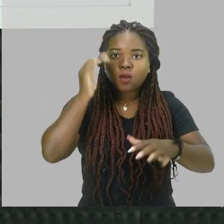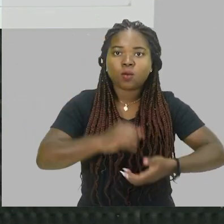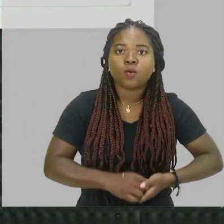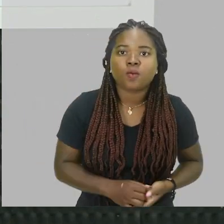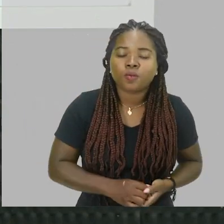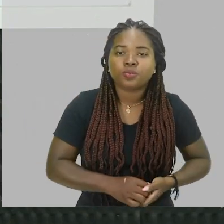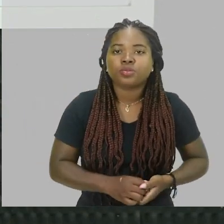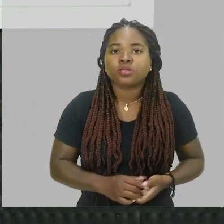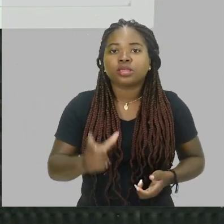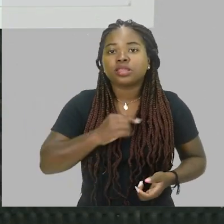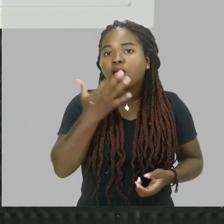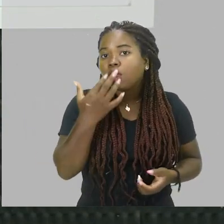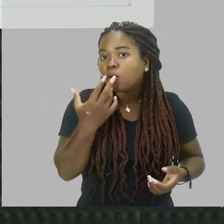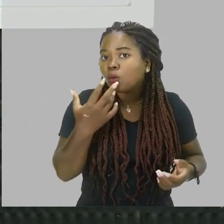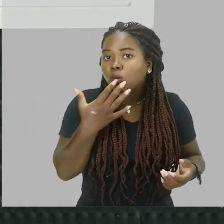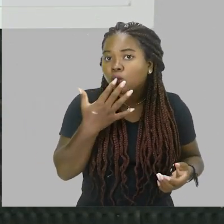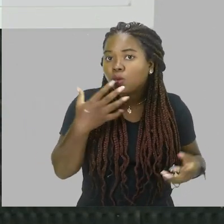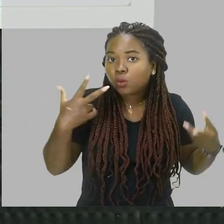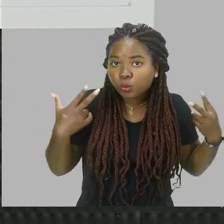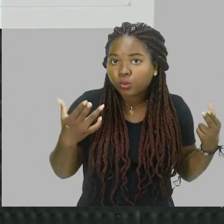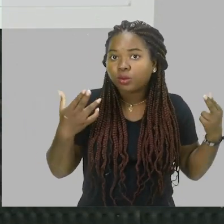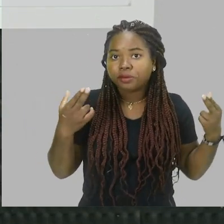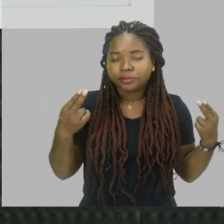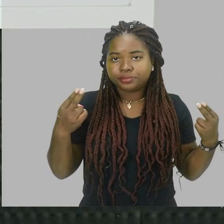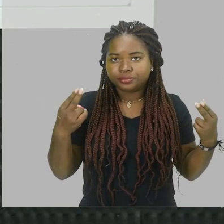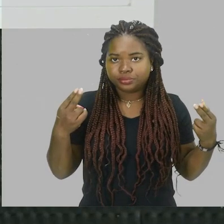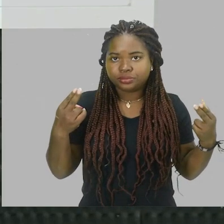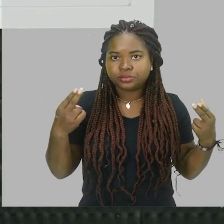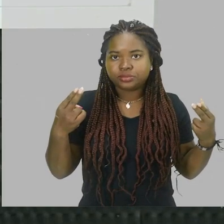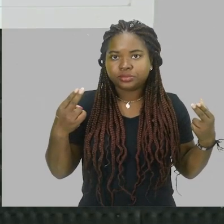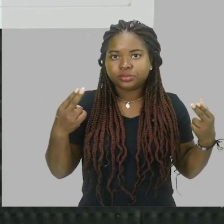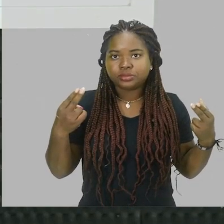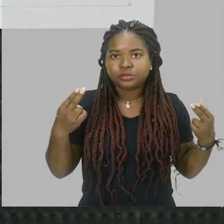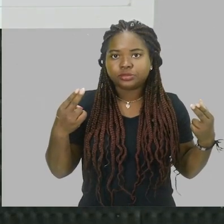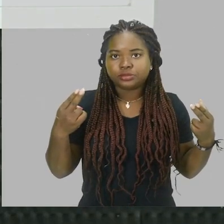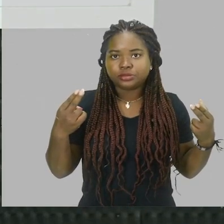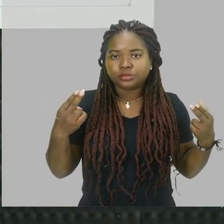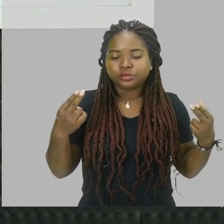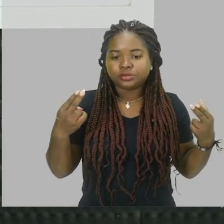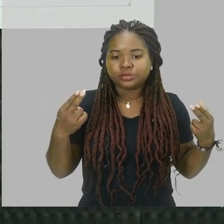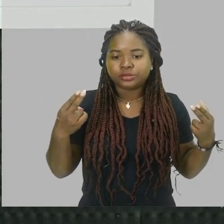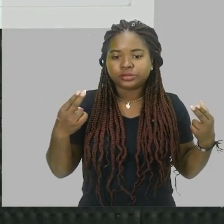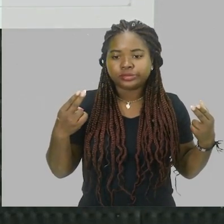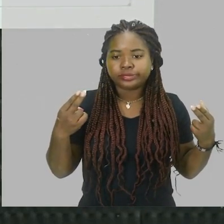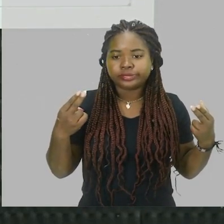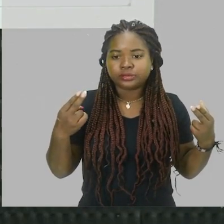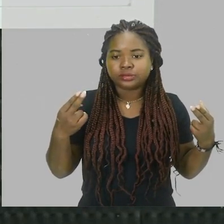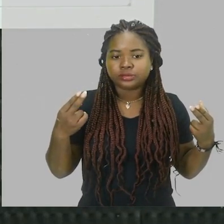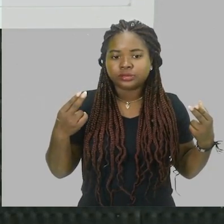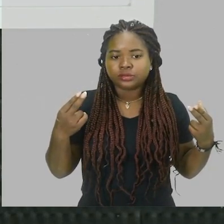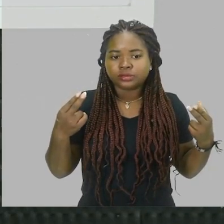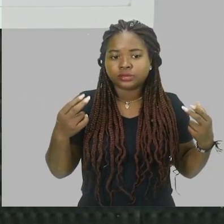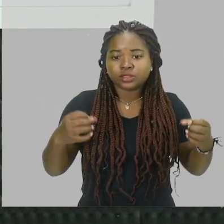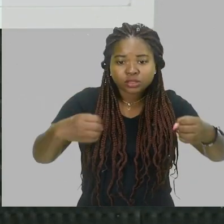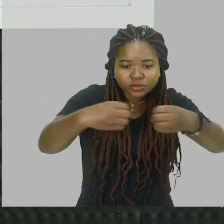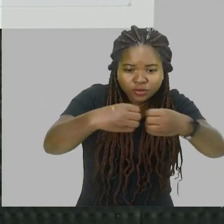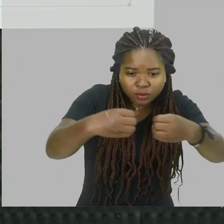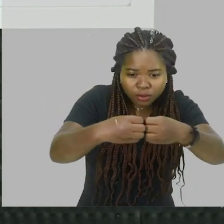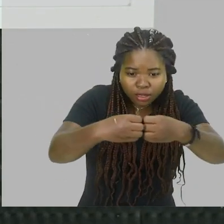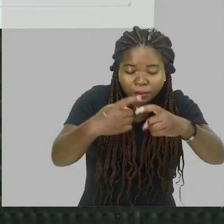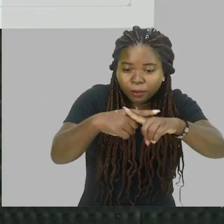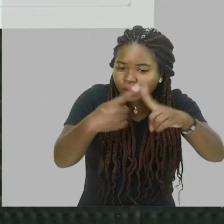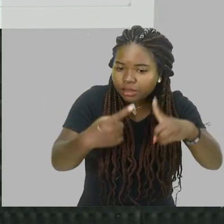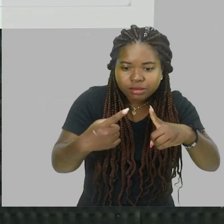coloração, se a for falar de luz monocromática, por exemplo, tá ok? Então eles se cruzam, mas eles permanecem o seu caminho sem